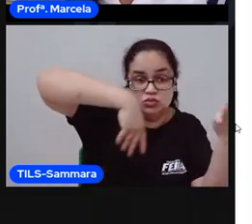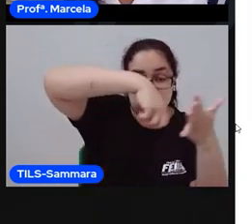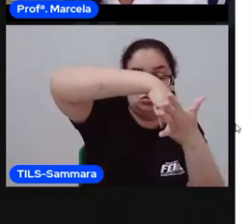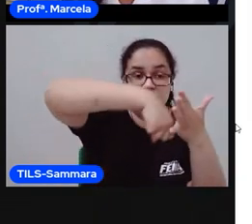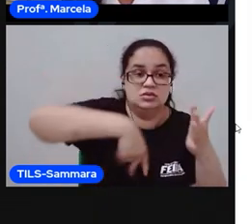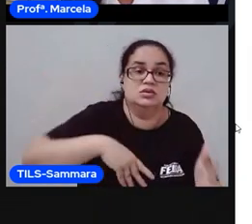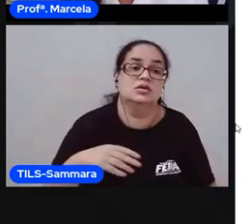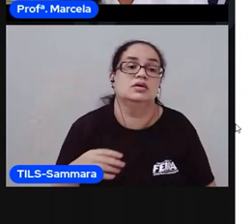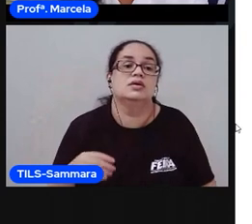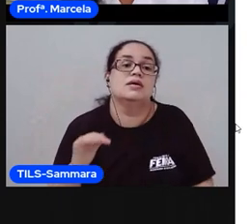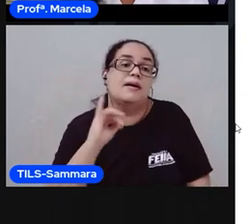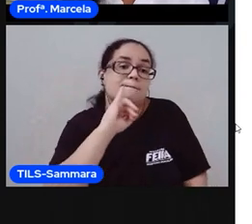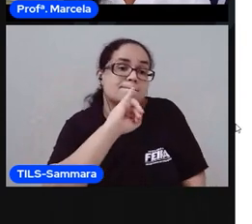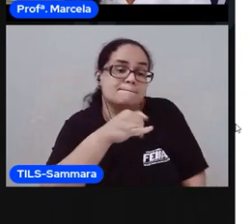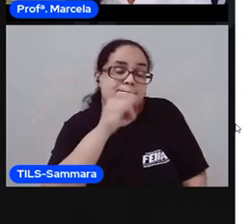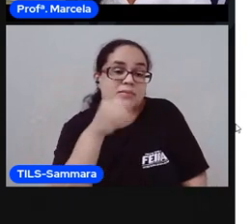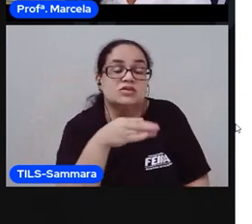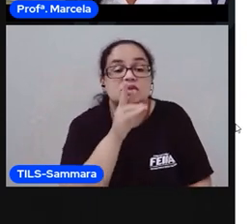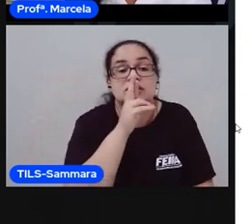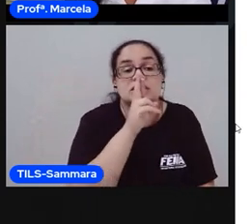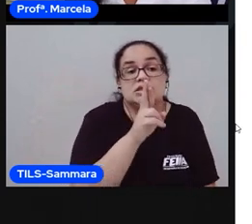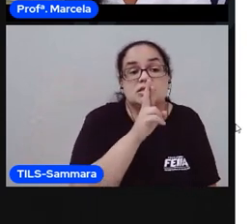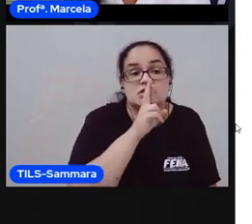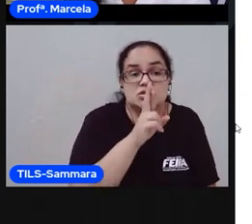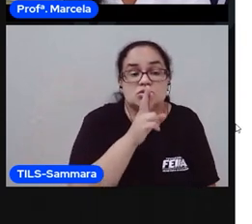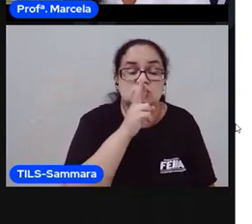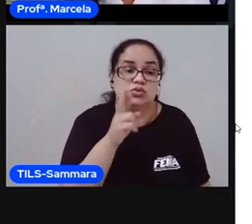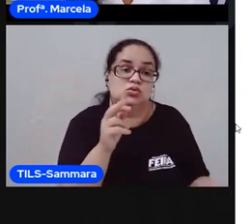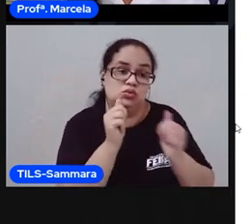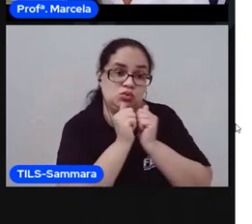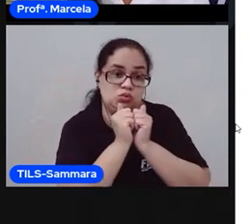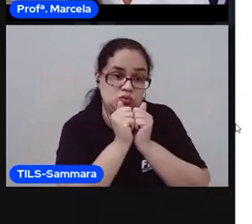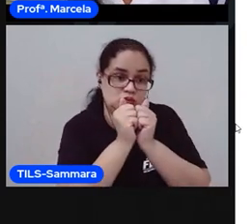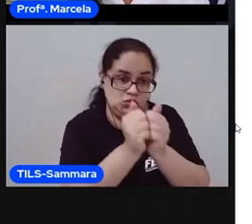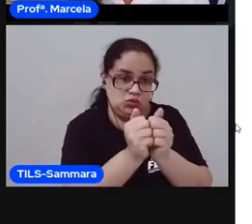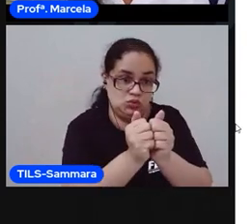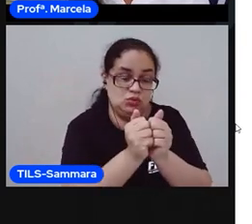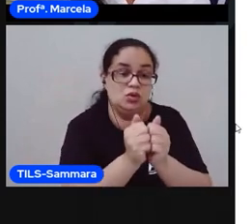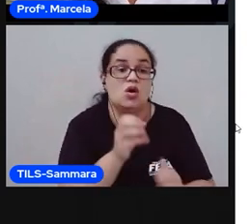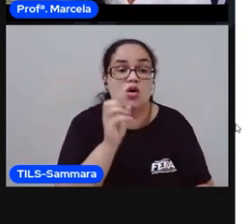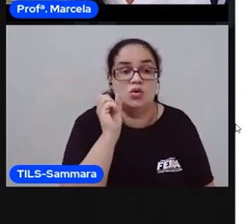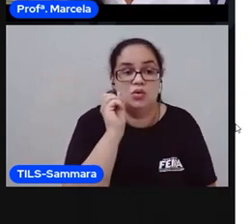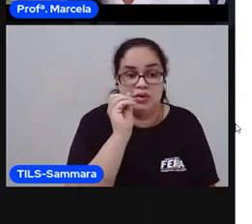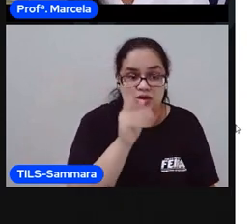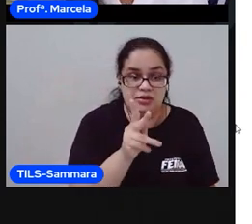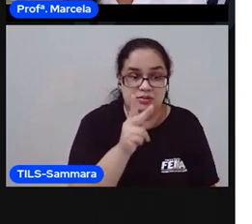aproveita e já vai respondendo ela junto com a gente, tá bom?